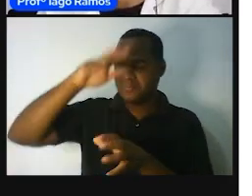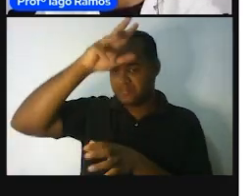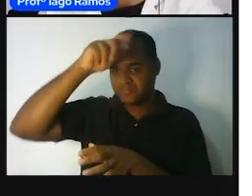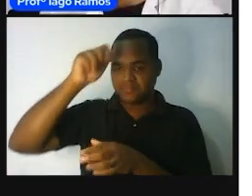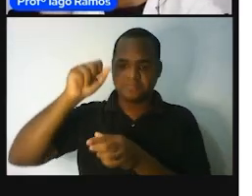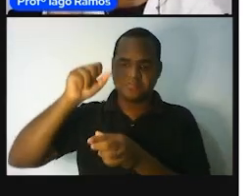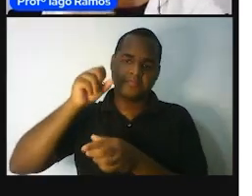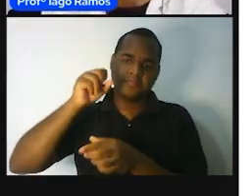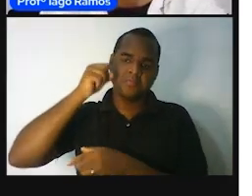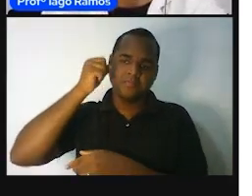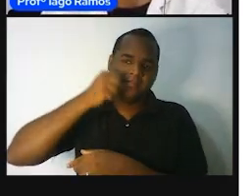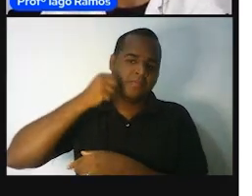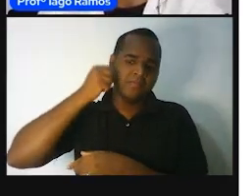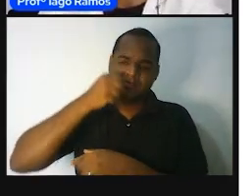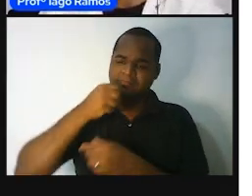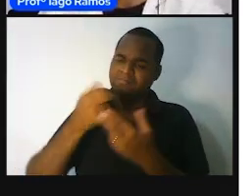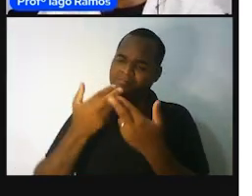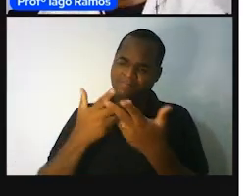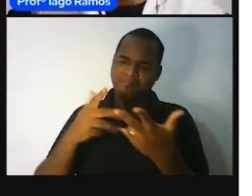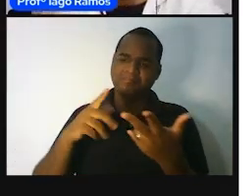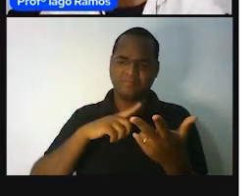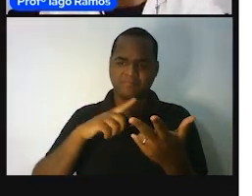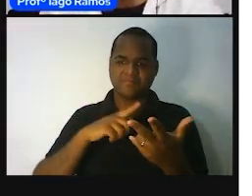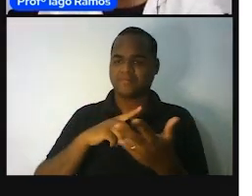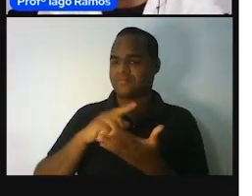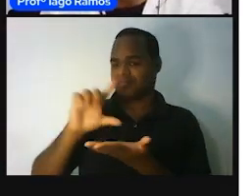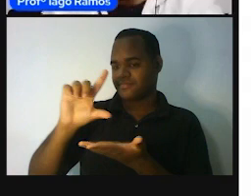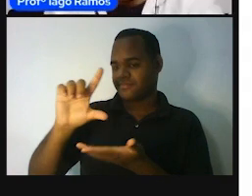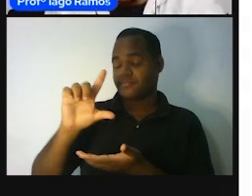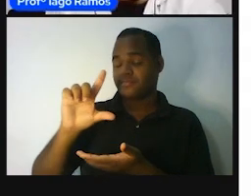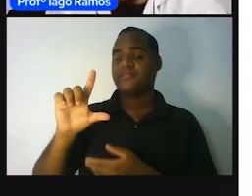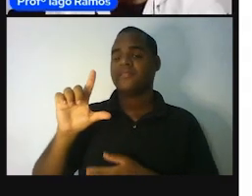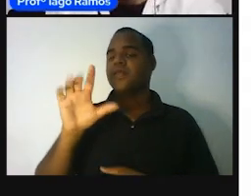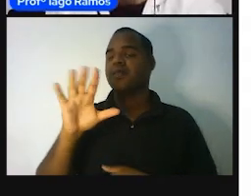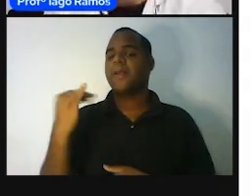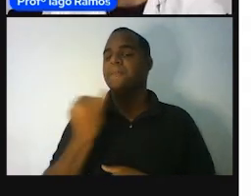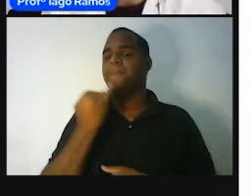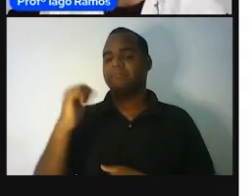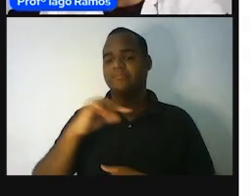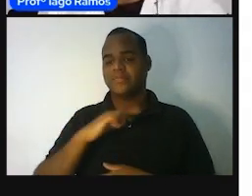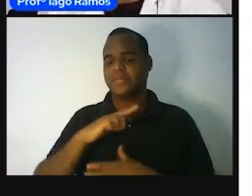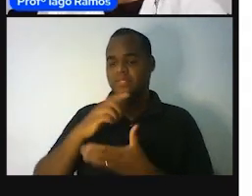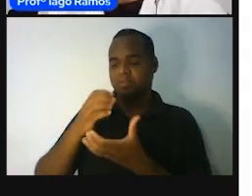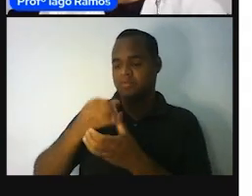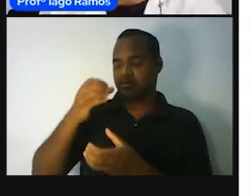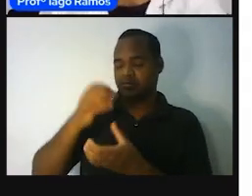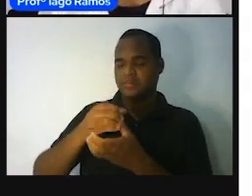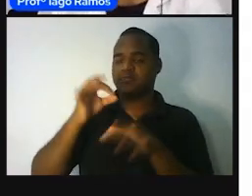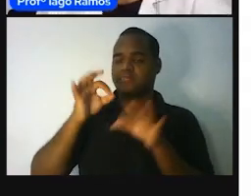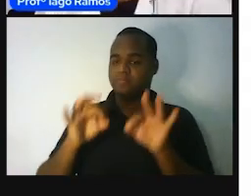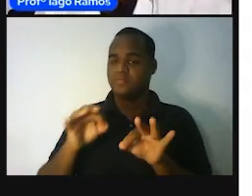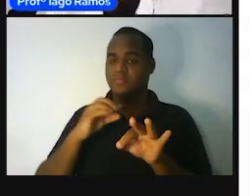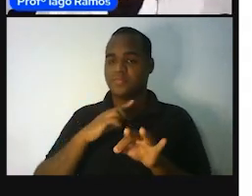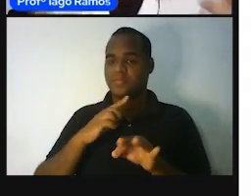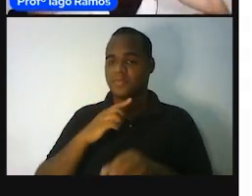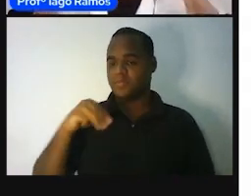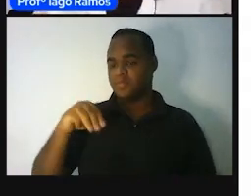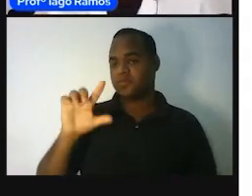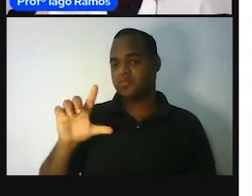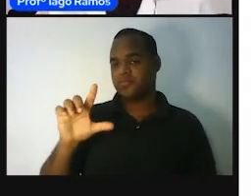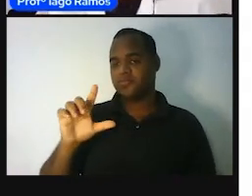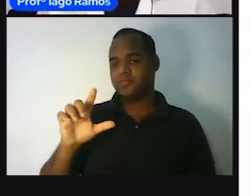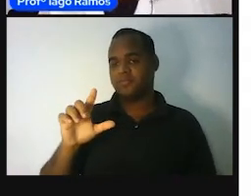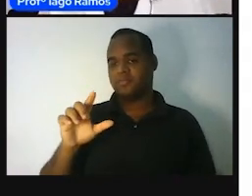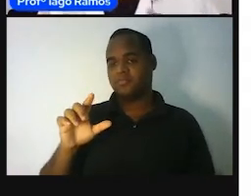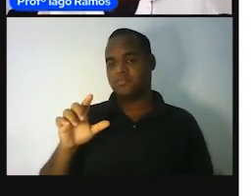sucos, mas esse cocopinho aí, a unidade mais efetiva para medir, é o milímetro, então, olha